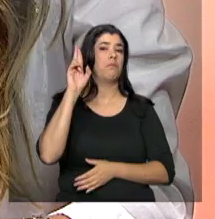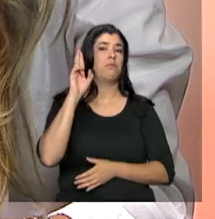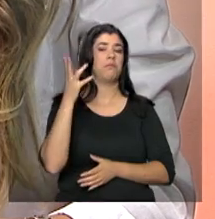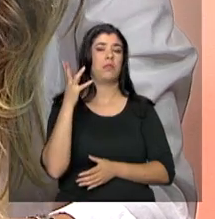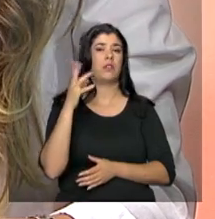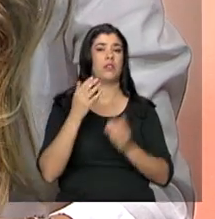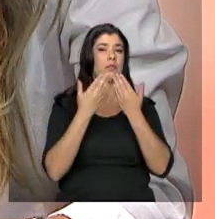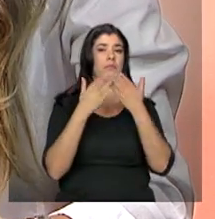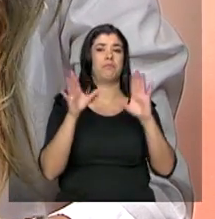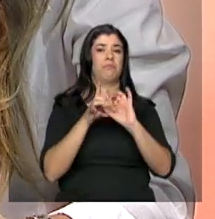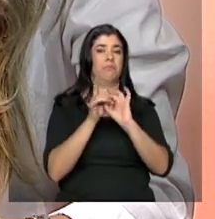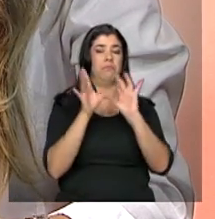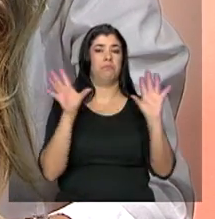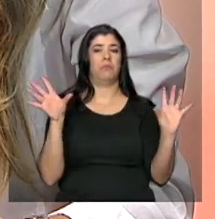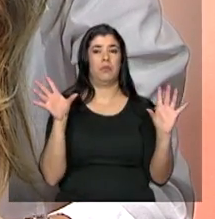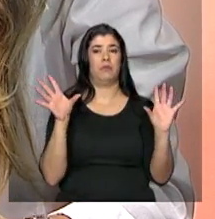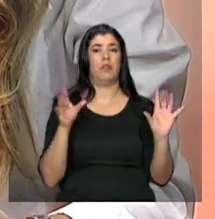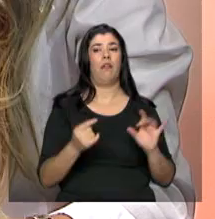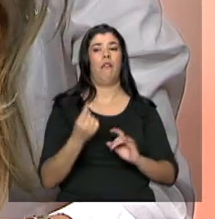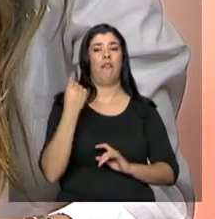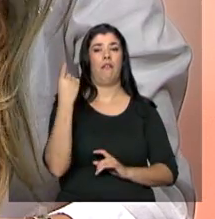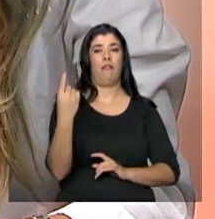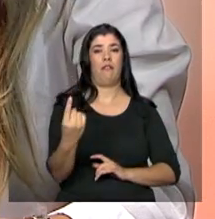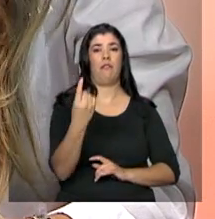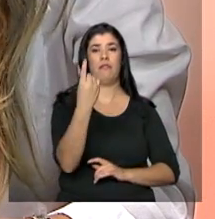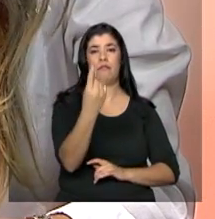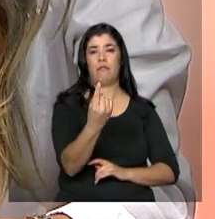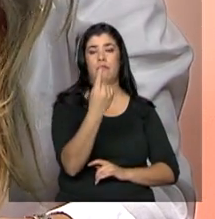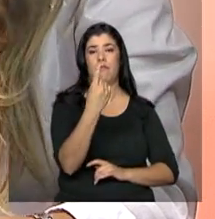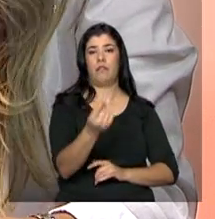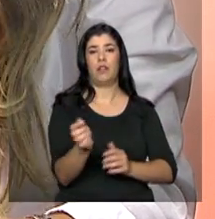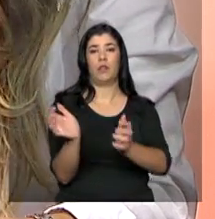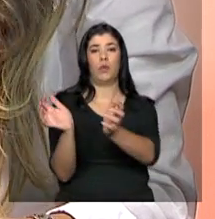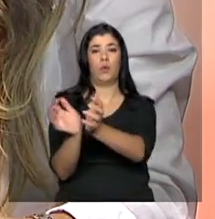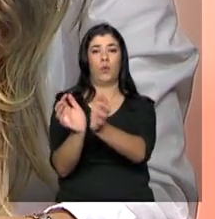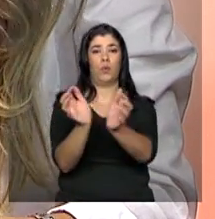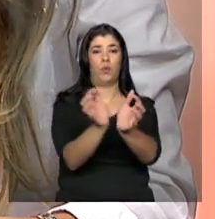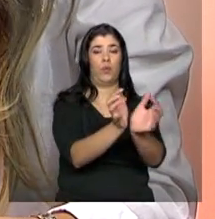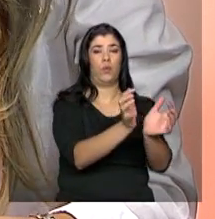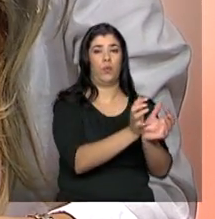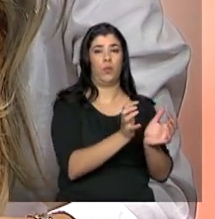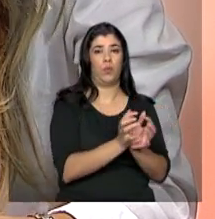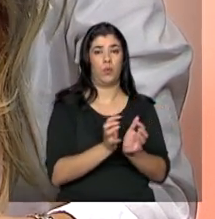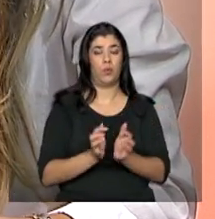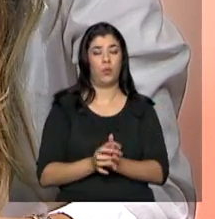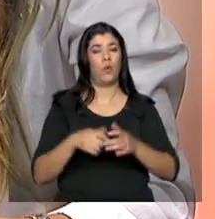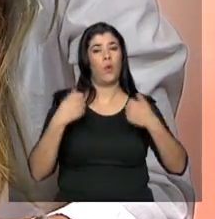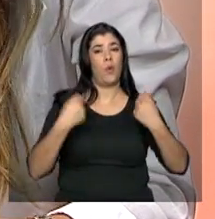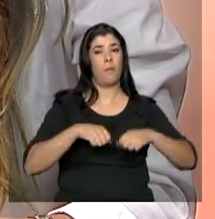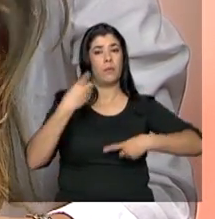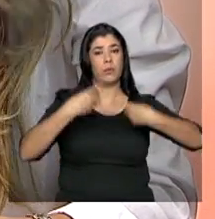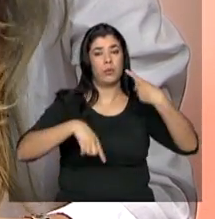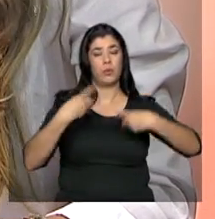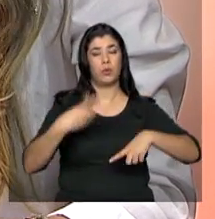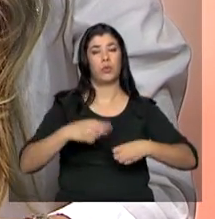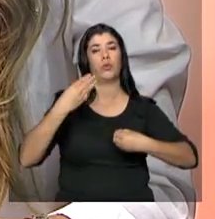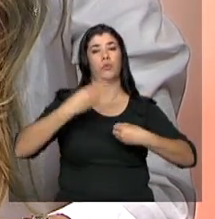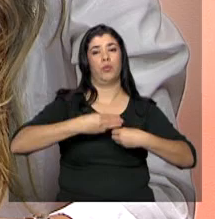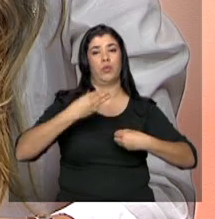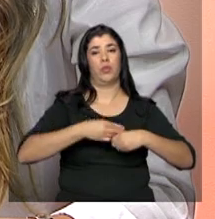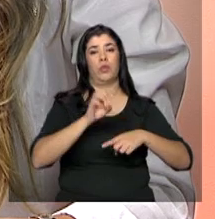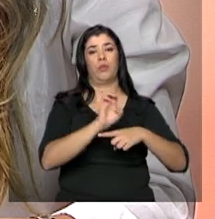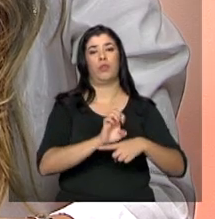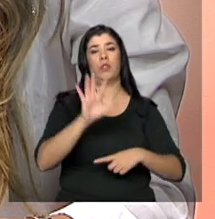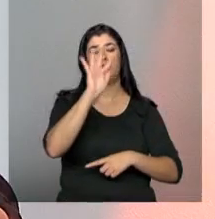aberto para as comissões organizadoras planejarem do jeito, conforme as necessidades do município e do Estado. Isso. Agora,